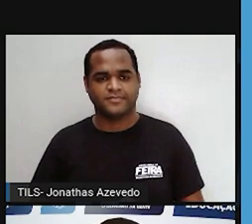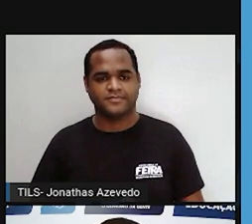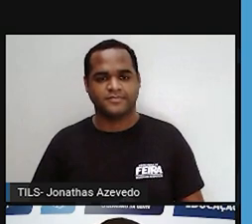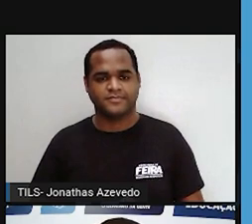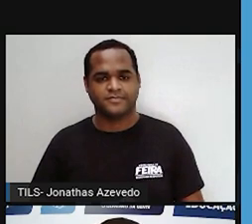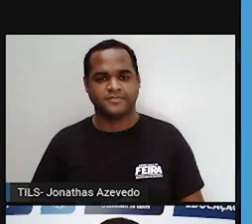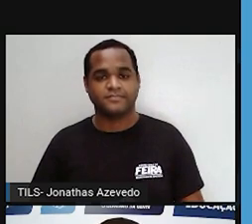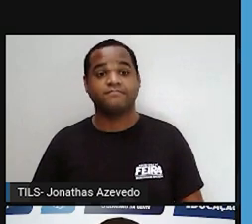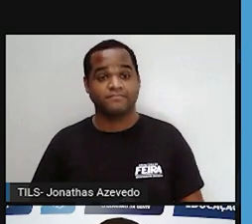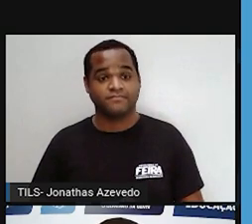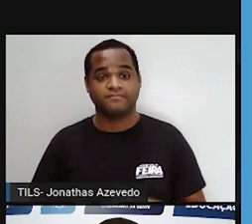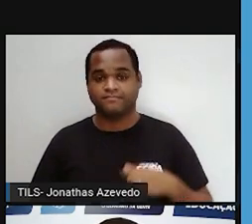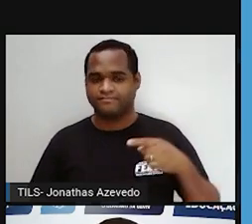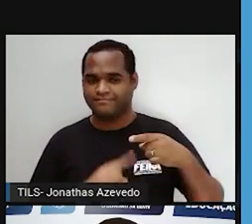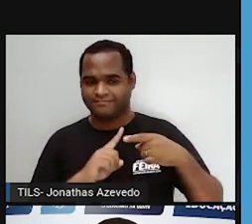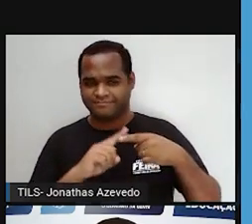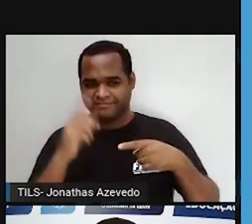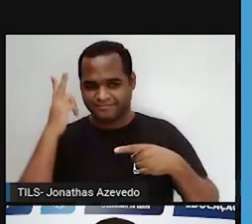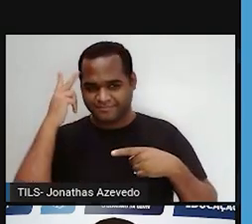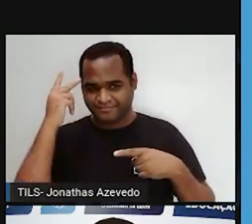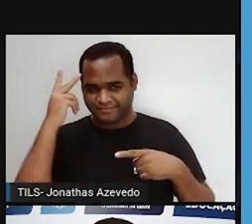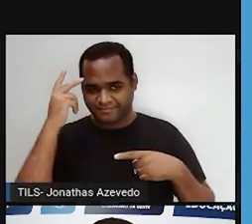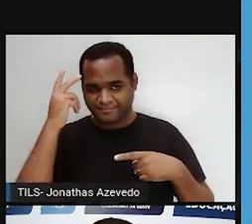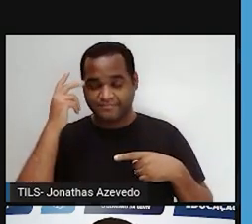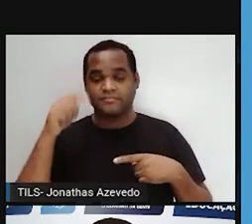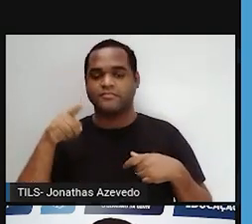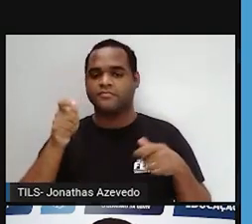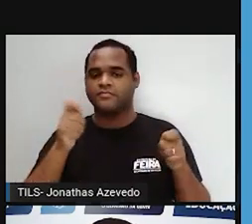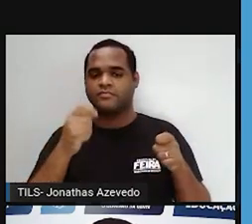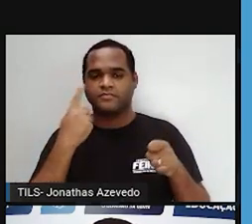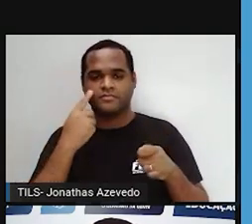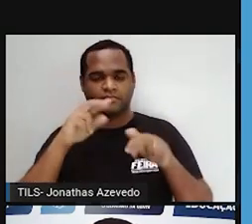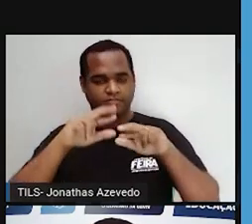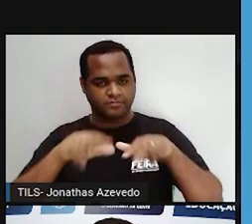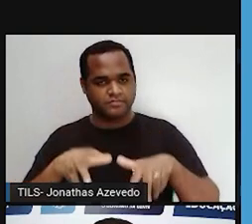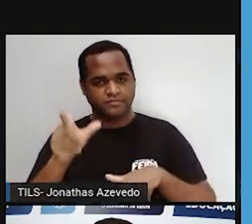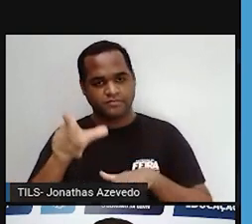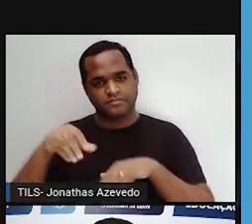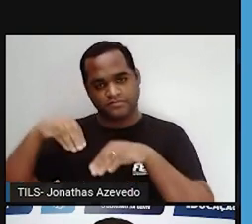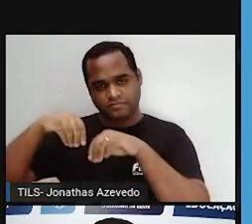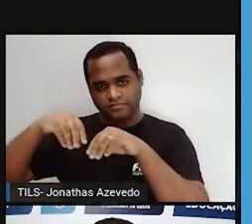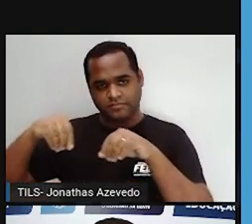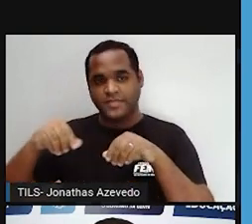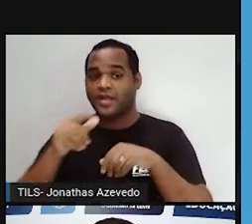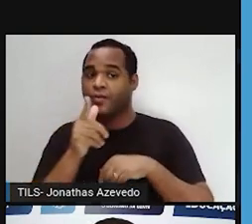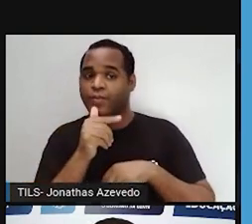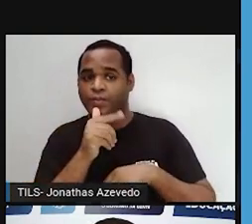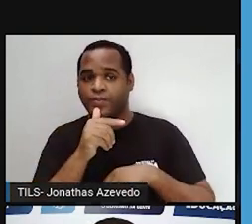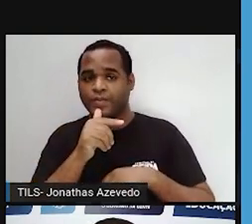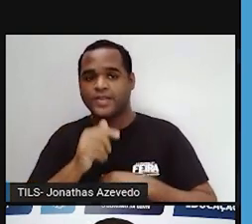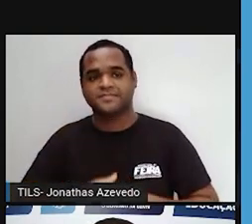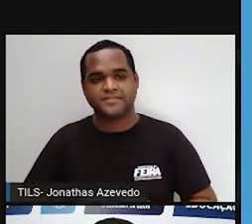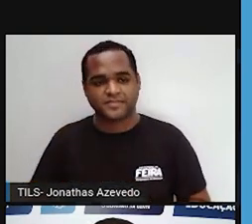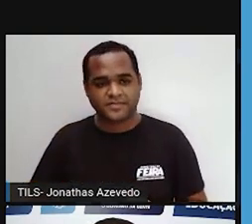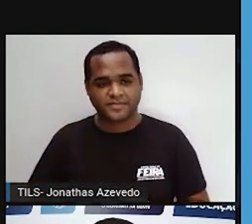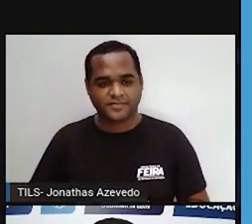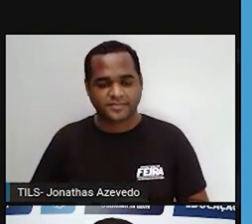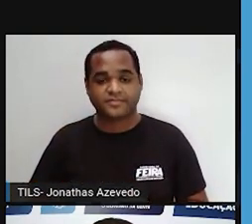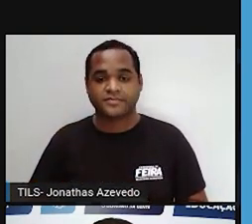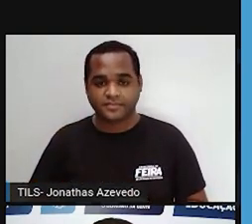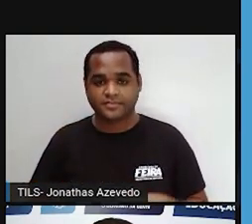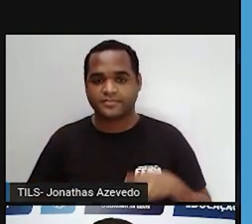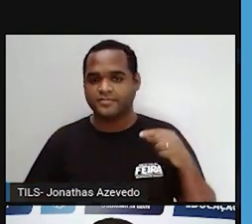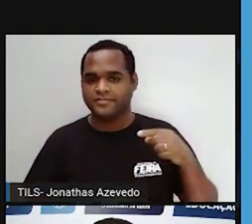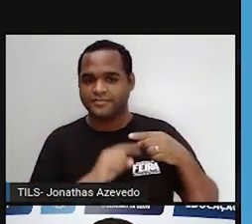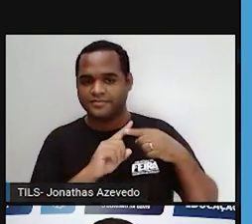Dentro dos ecossistemas naturais, podemos distinguir entre terrestre e aquático. Entre